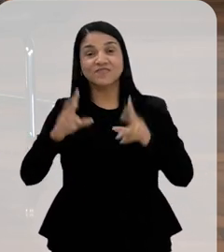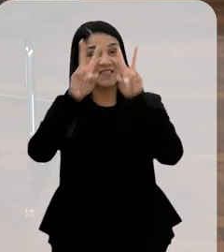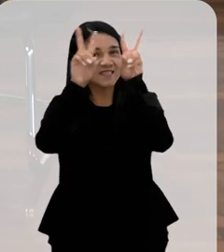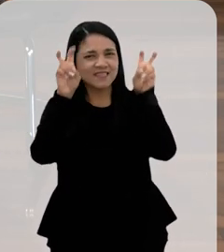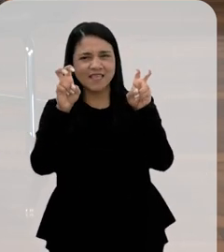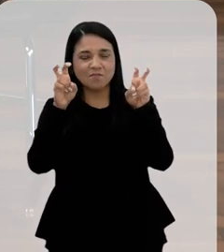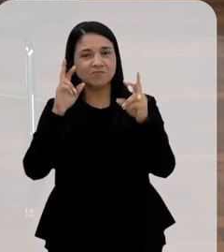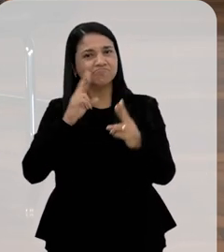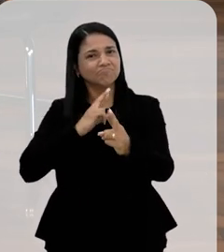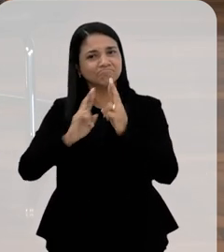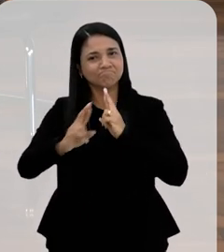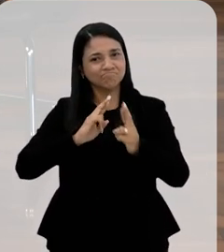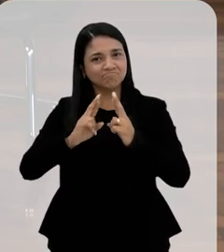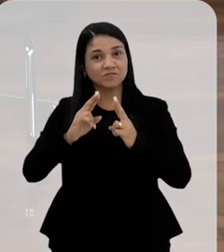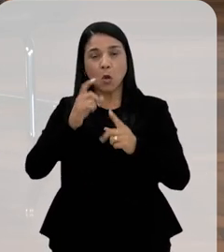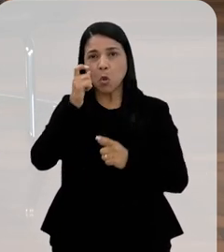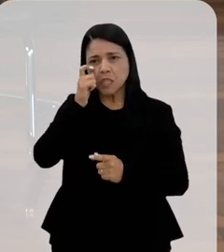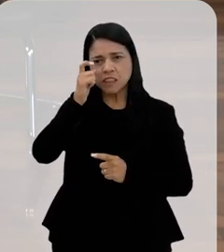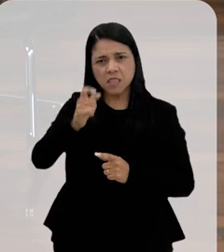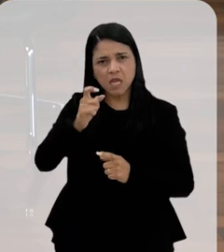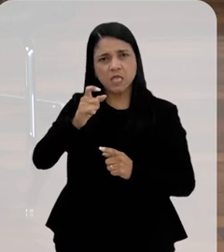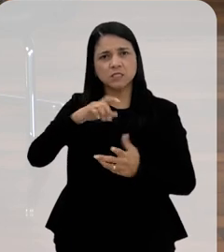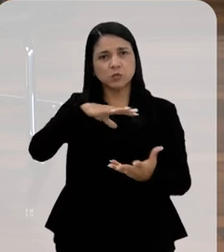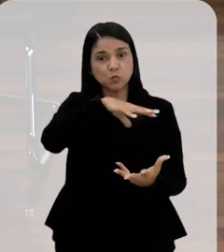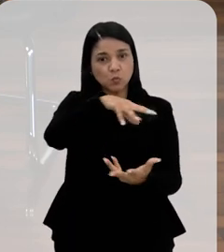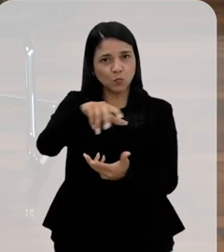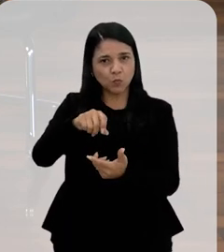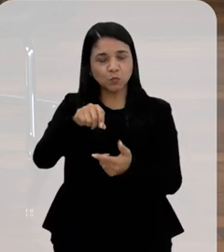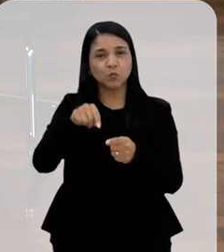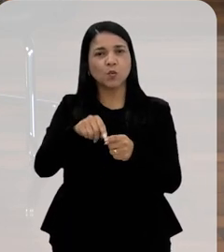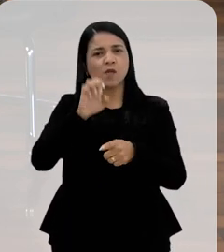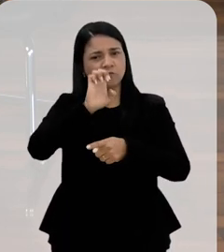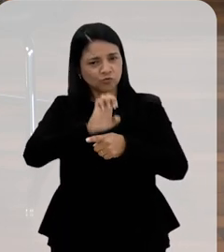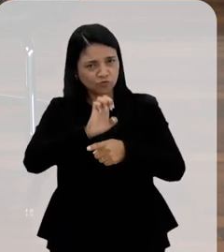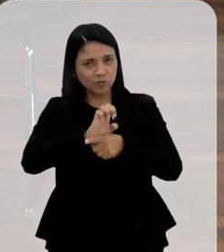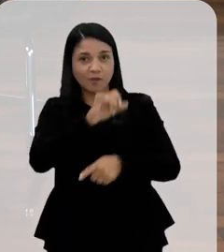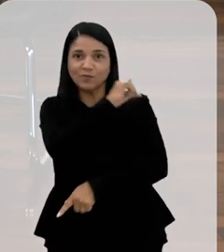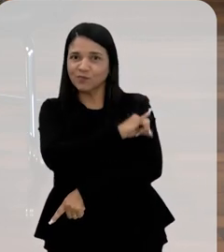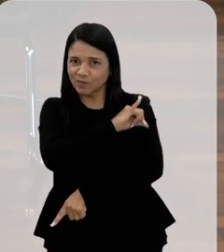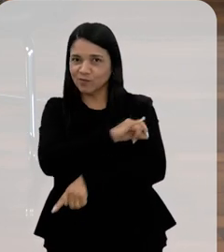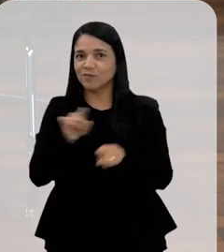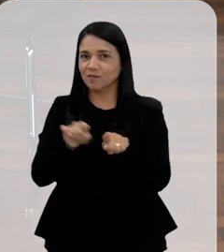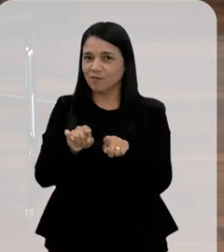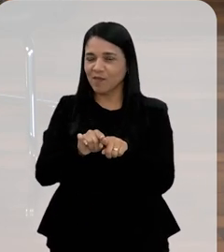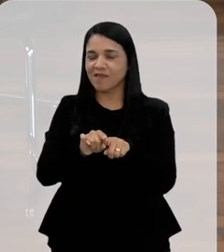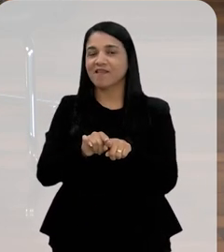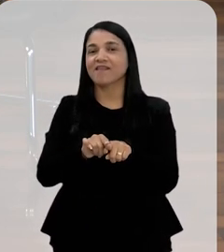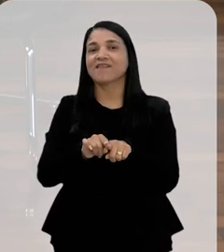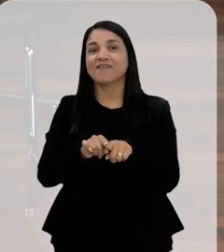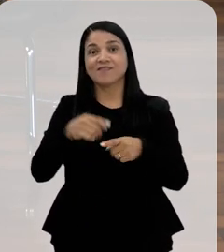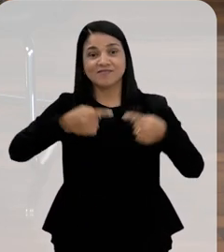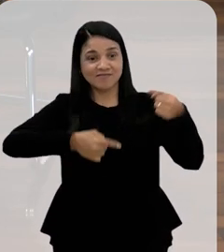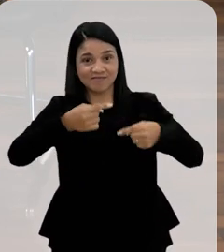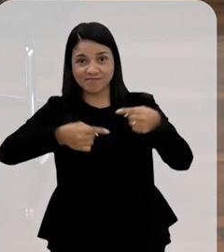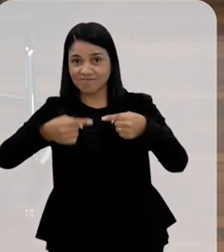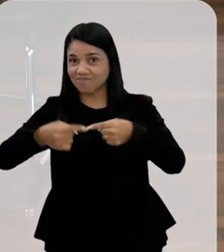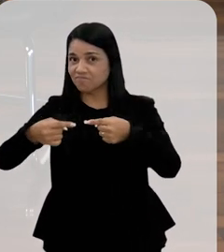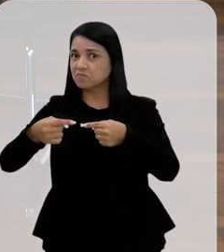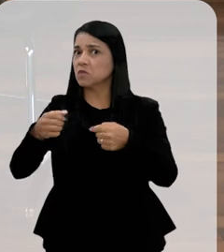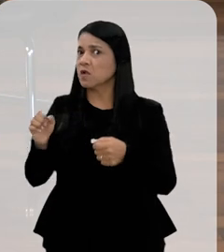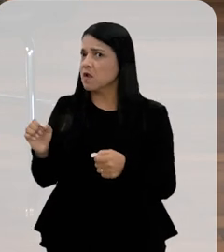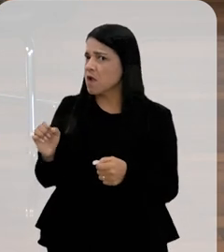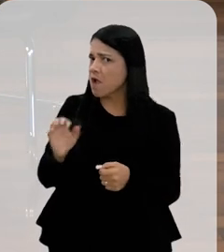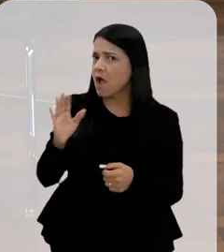relacionados ao interesse internacional do nosso Estado, para cariocas e fluminenses. Nós estamos debatendo hoje algo